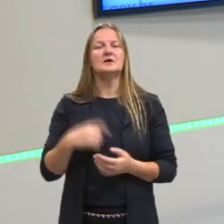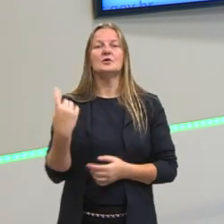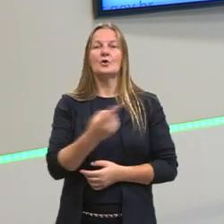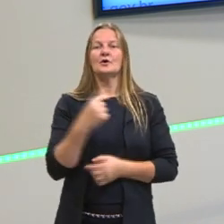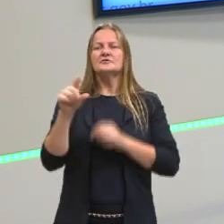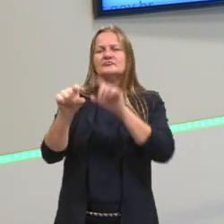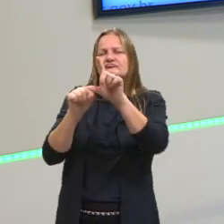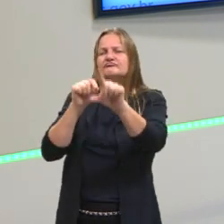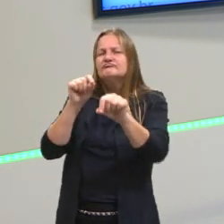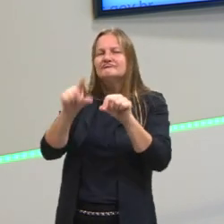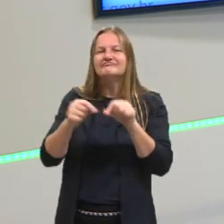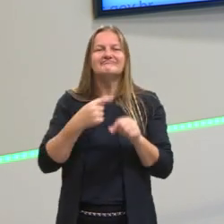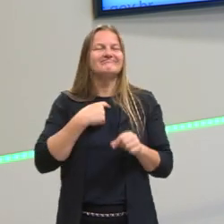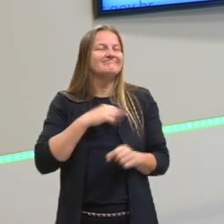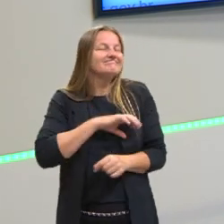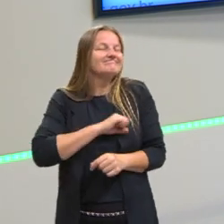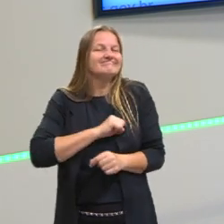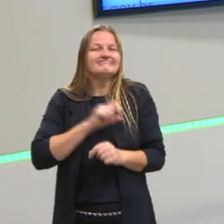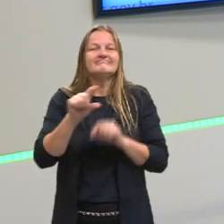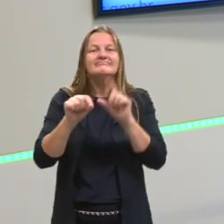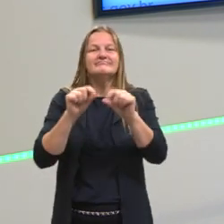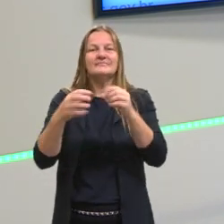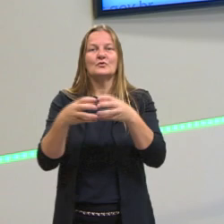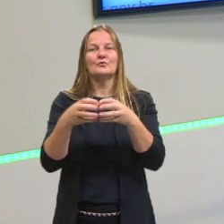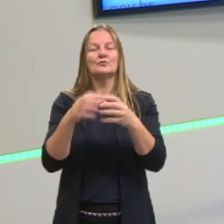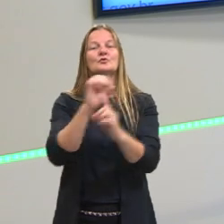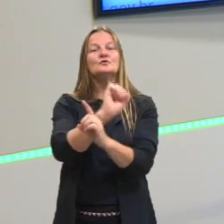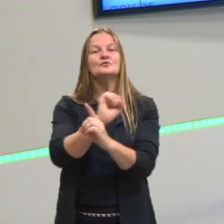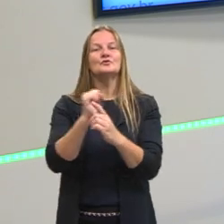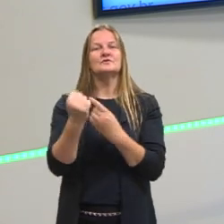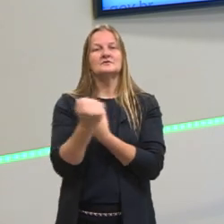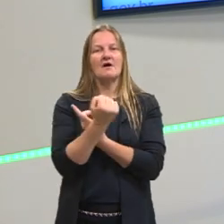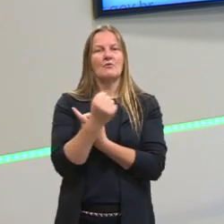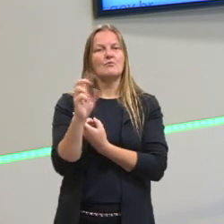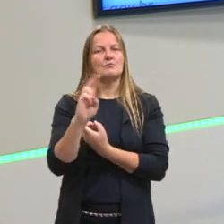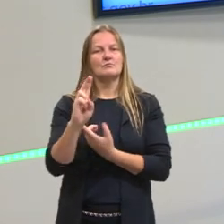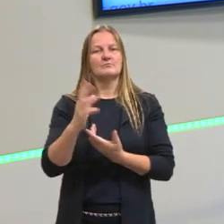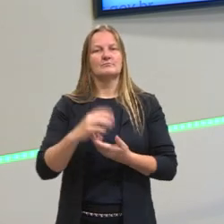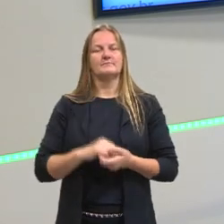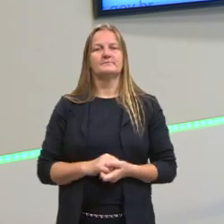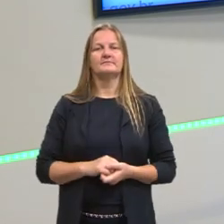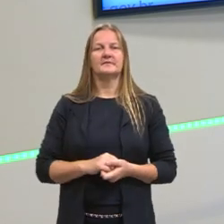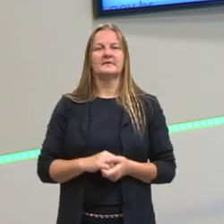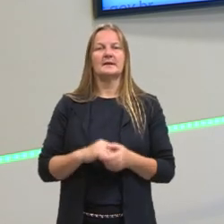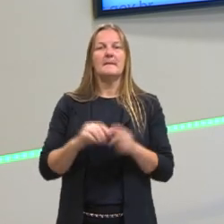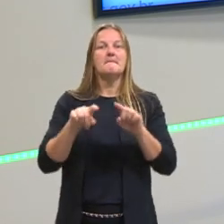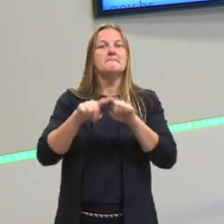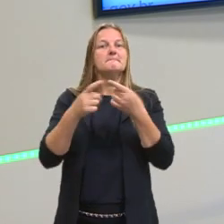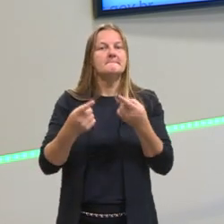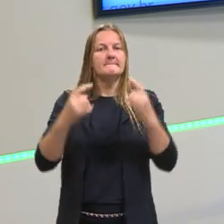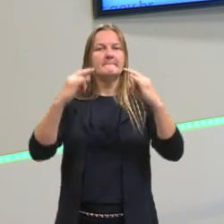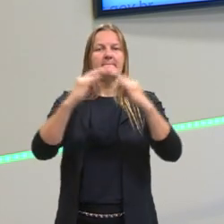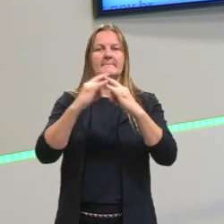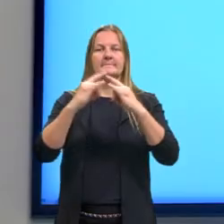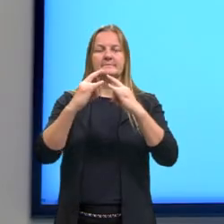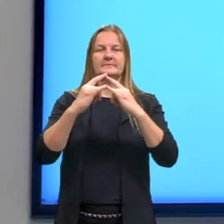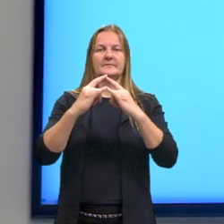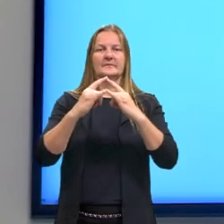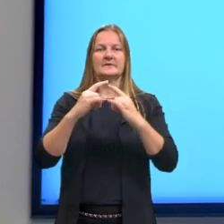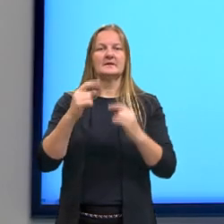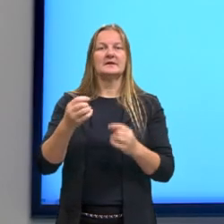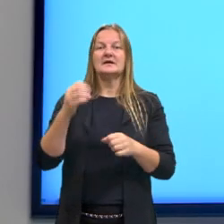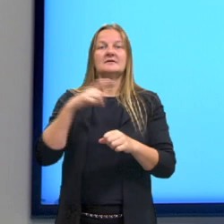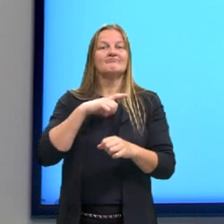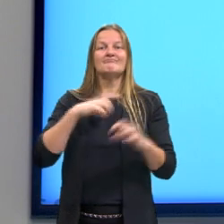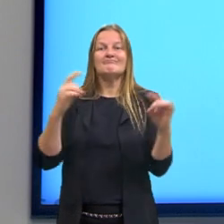escolhemos. Então, os grupos sociais são grupos que nós escolhemos. Já as instituições é algo que está